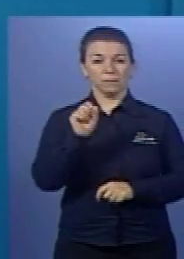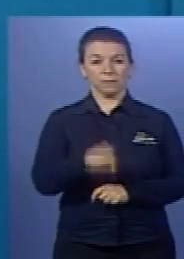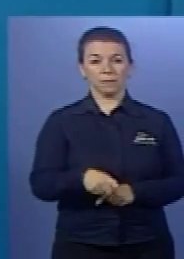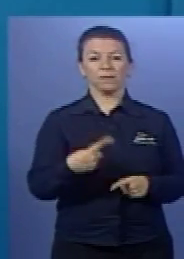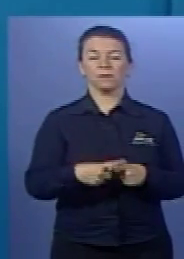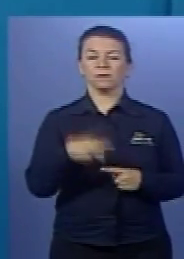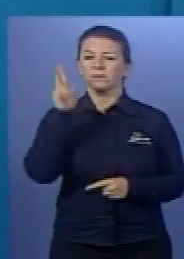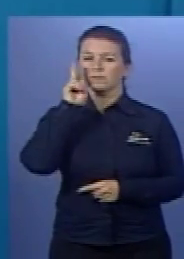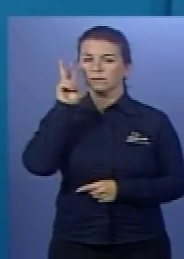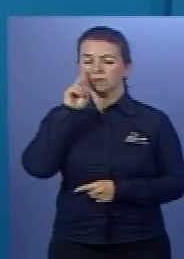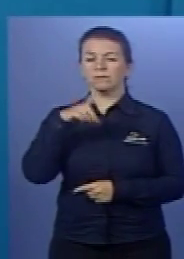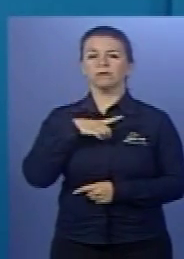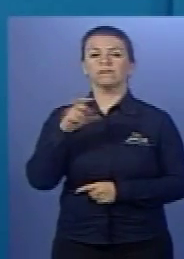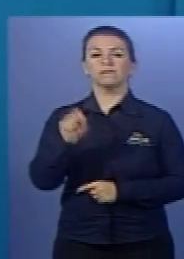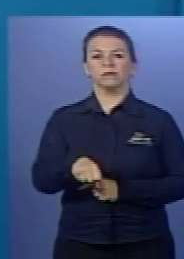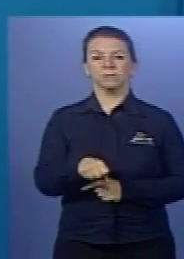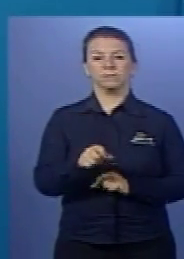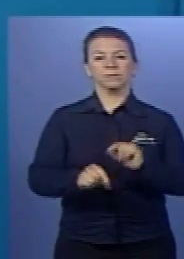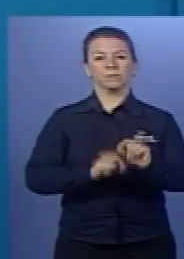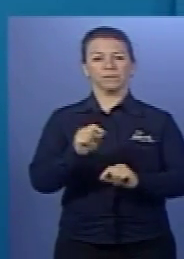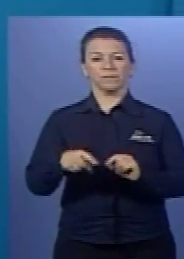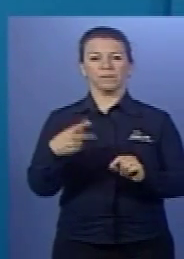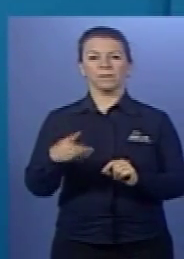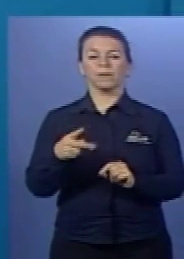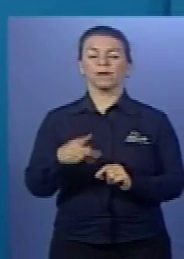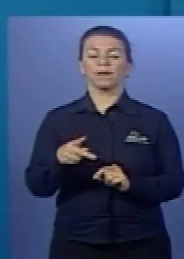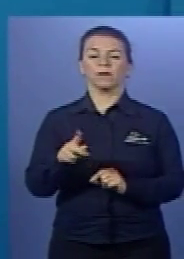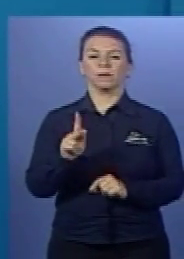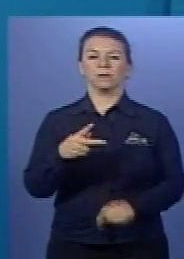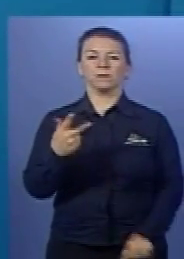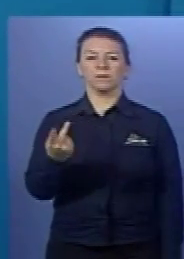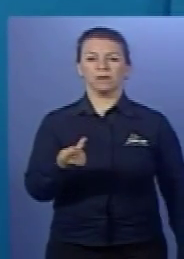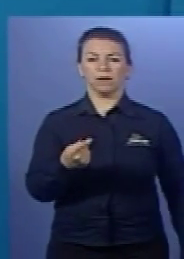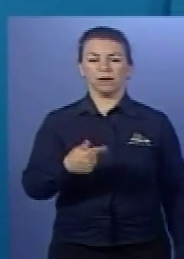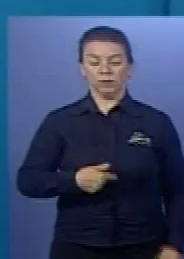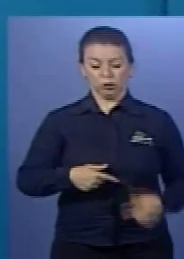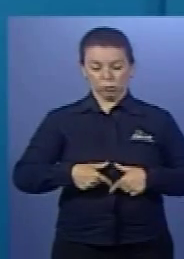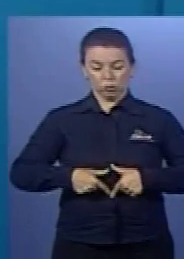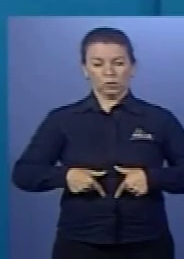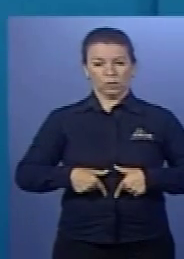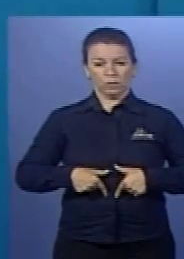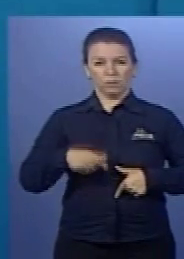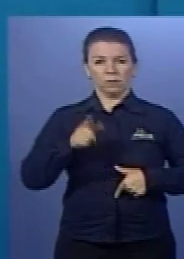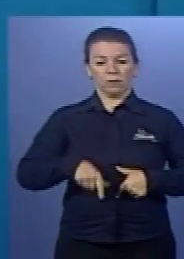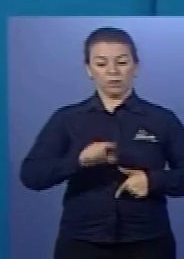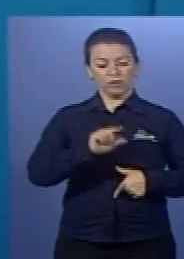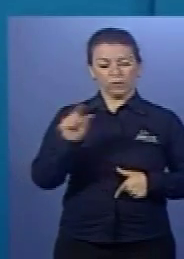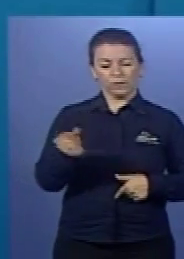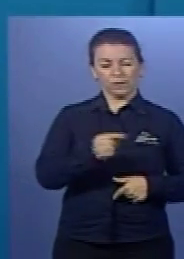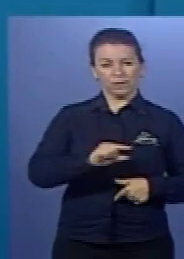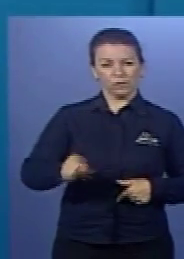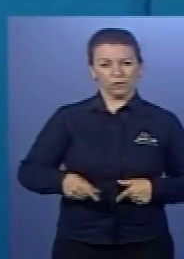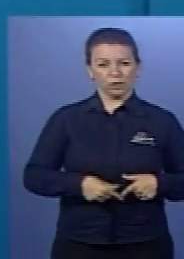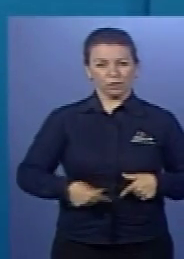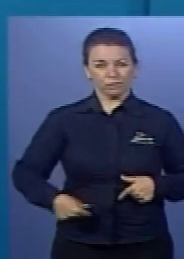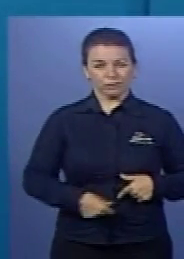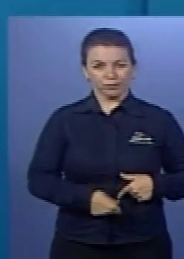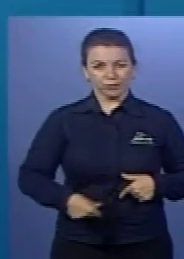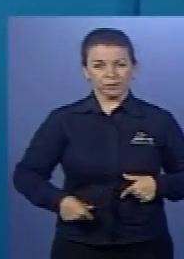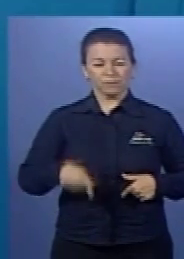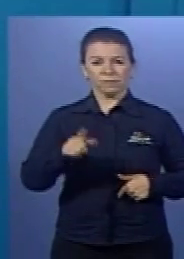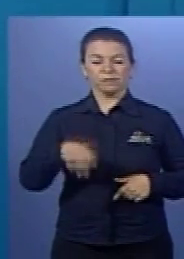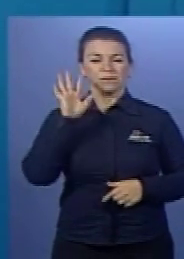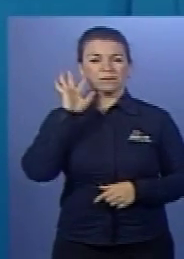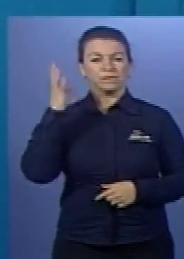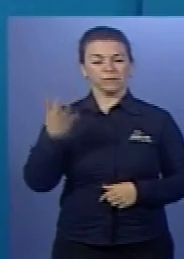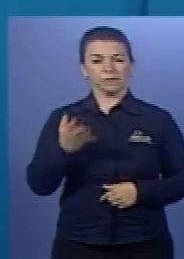uma especificidade da enzima e seu pH. Estômago, pH ácido. E no intestino delgado, onde vai também